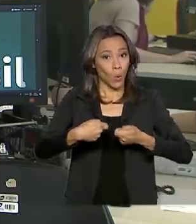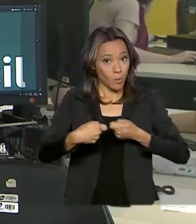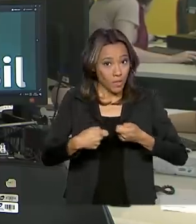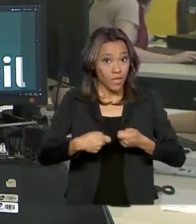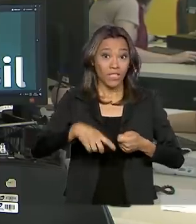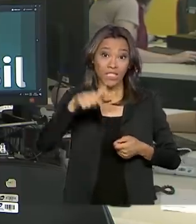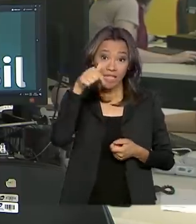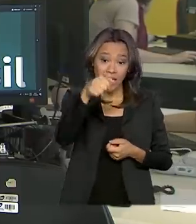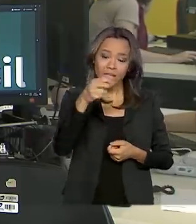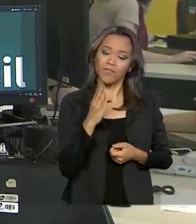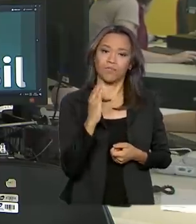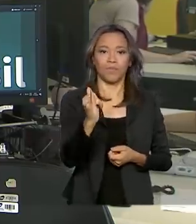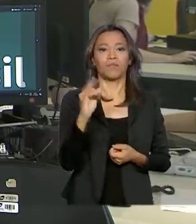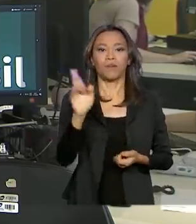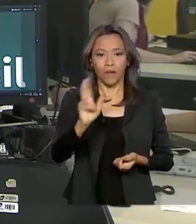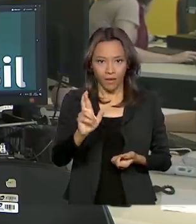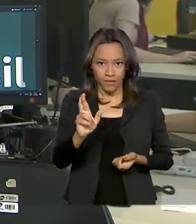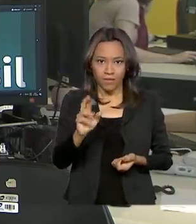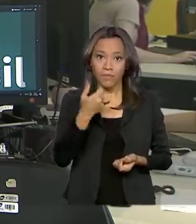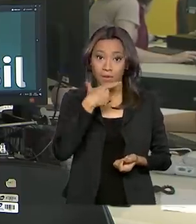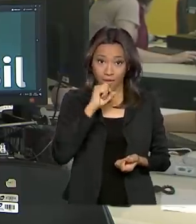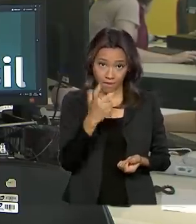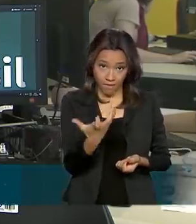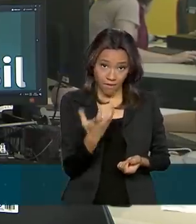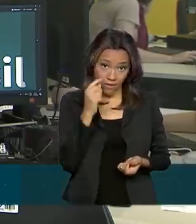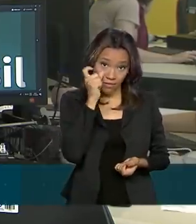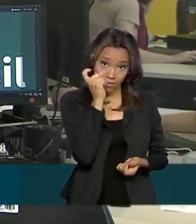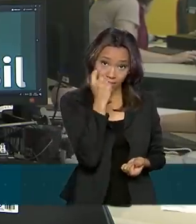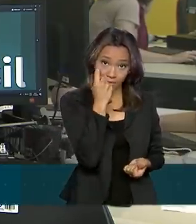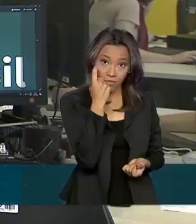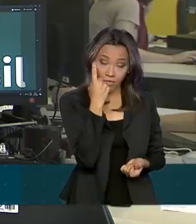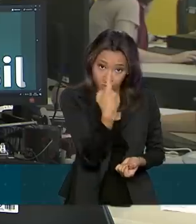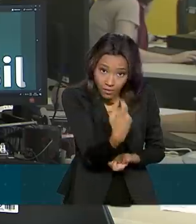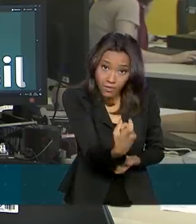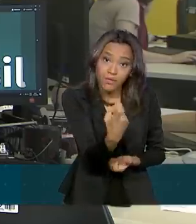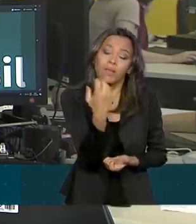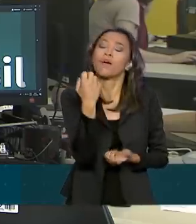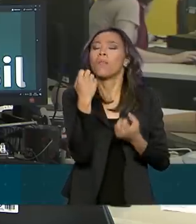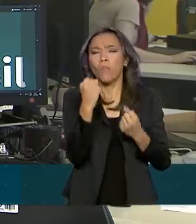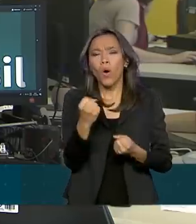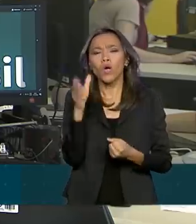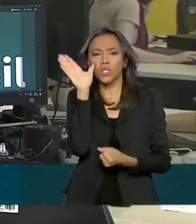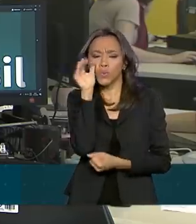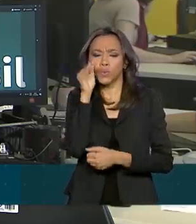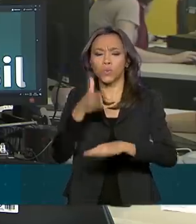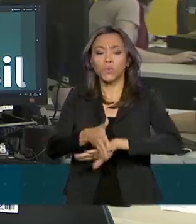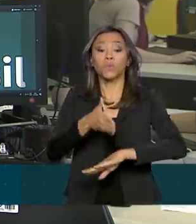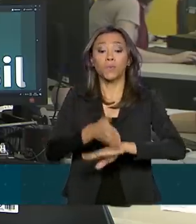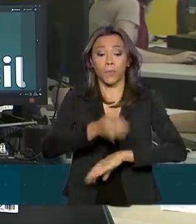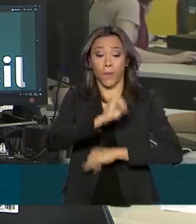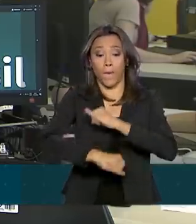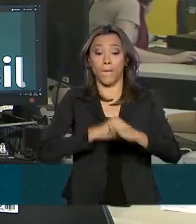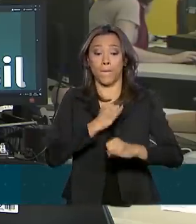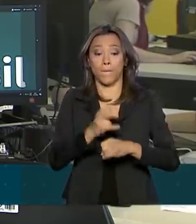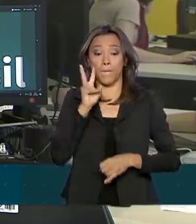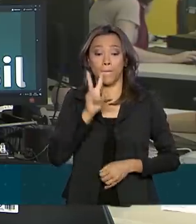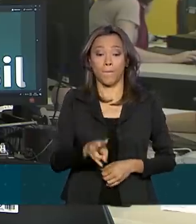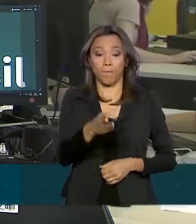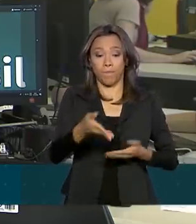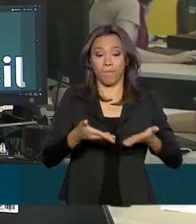de 7 bilhões de reais. Para quem tiver interesse, a relação desses serviços pode ser consultada no portal gov